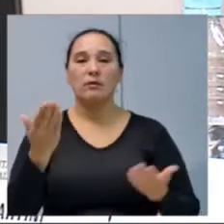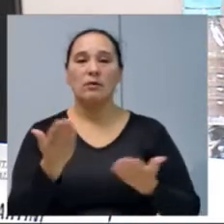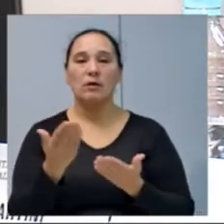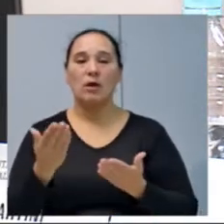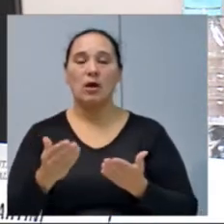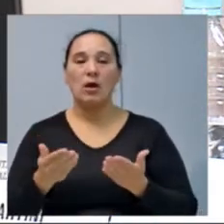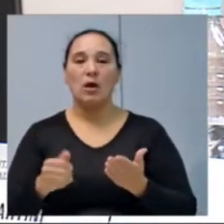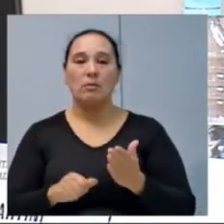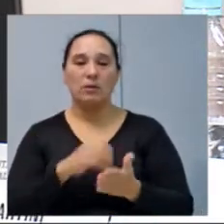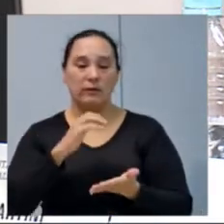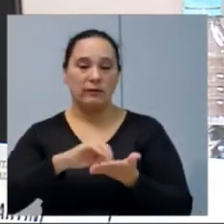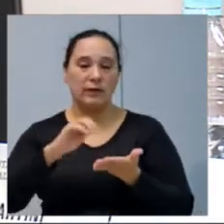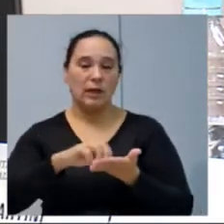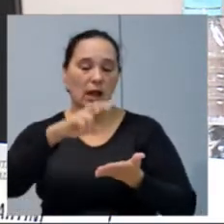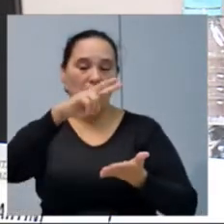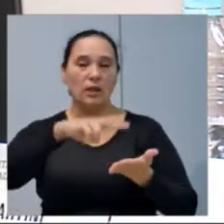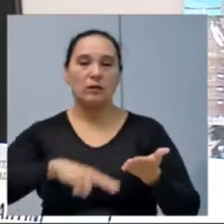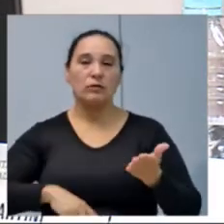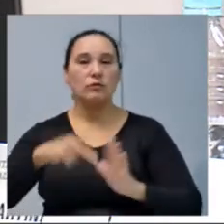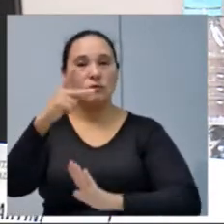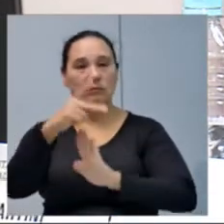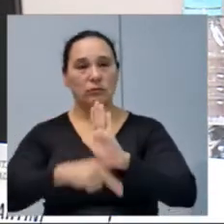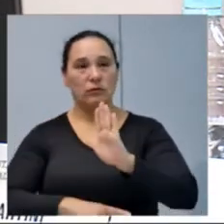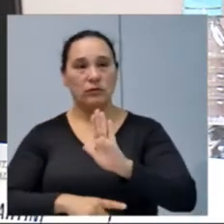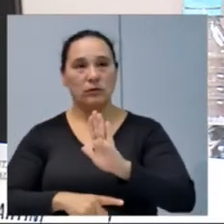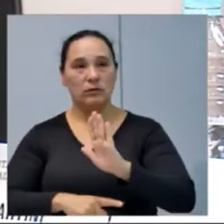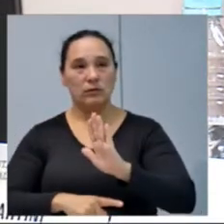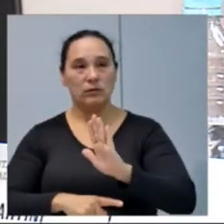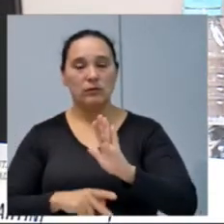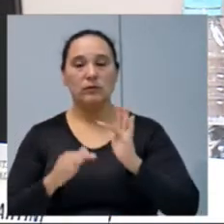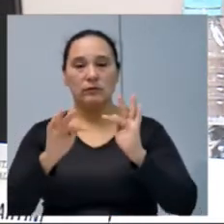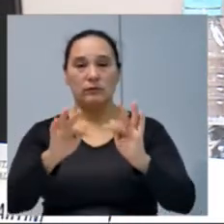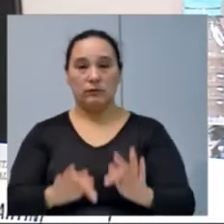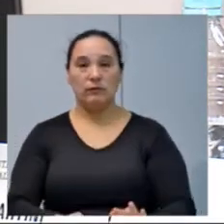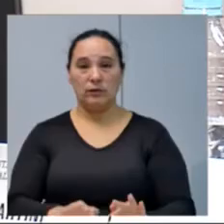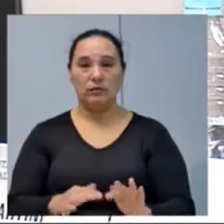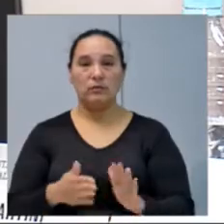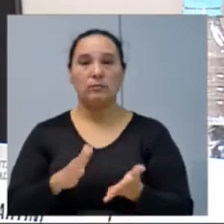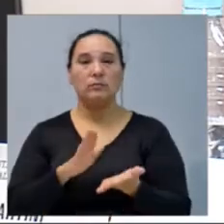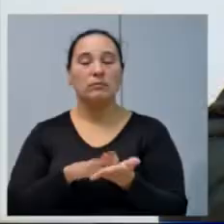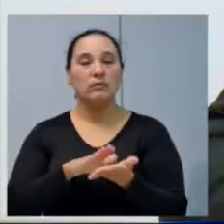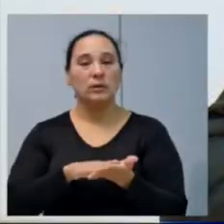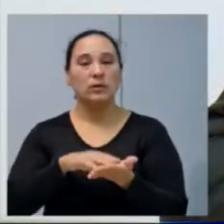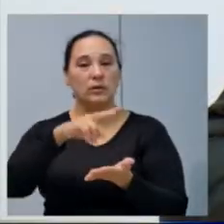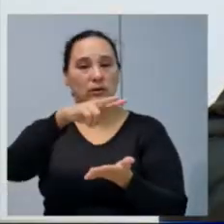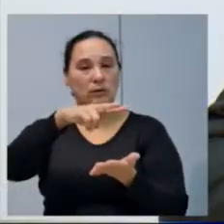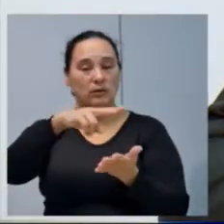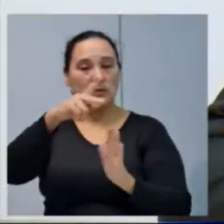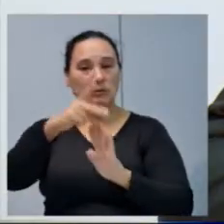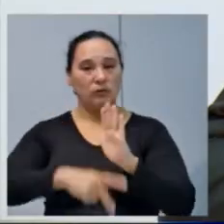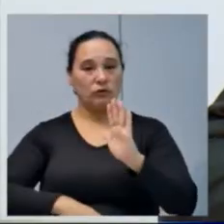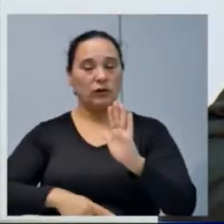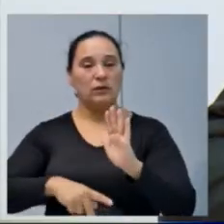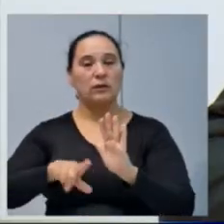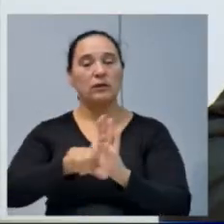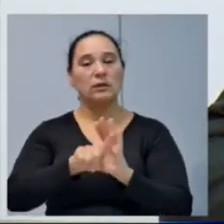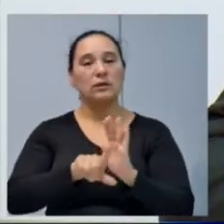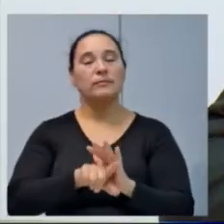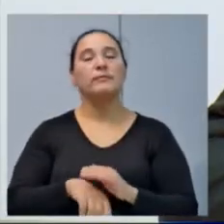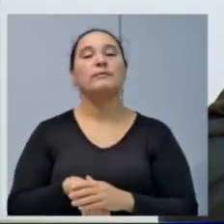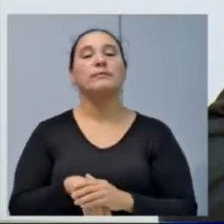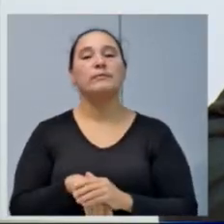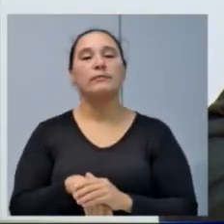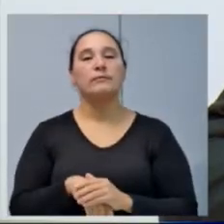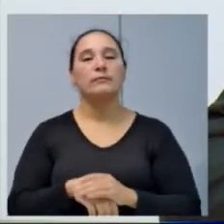ao primeiro secretário que proceda à leitura dos projetos em redação final, constantes na pauta de hoje. Projeto de lei nº M29, 2017,